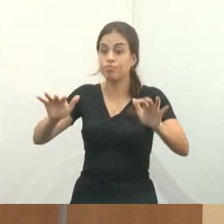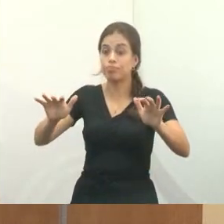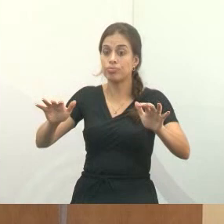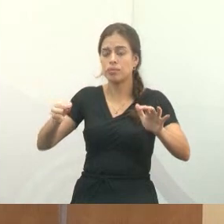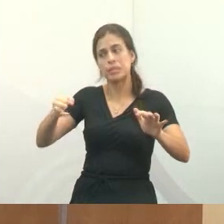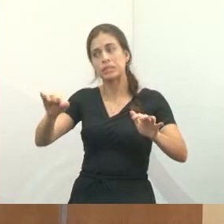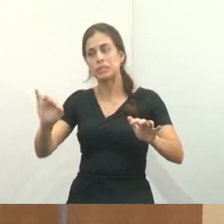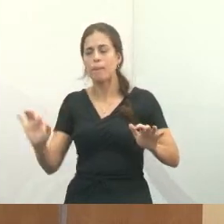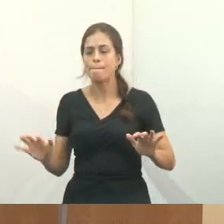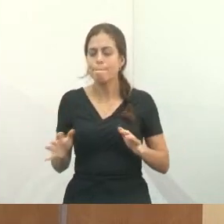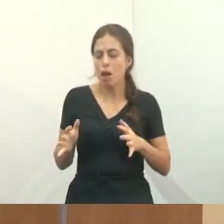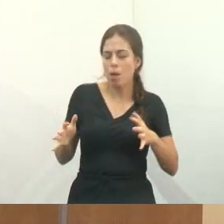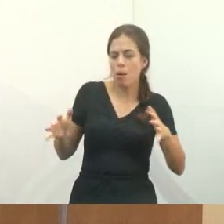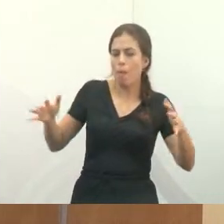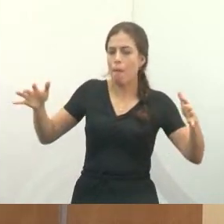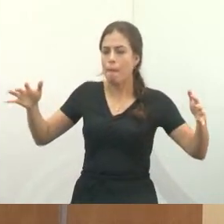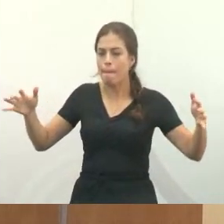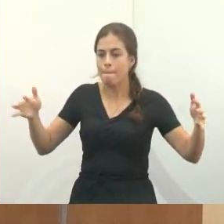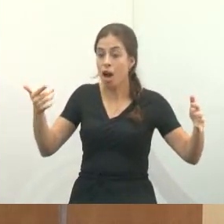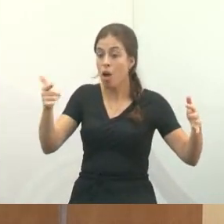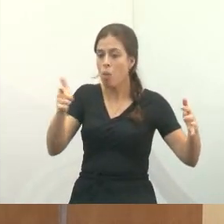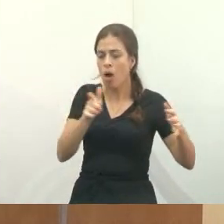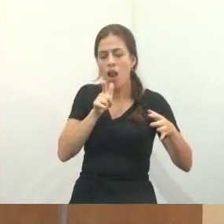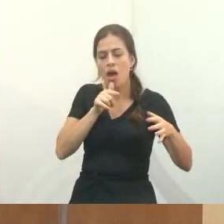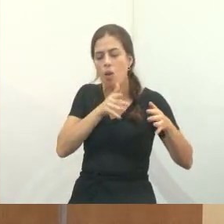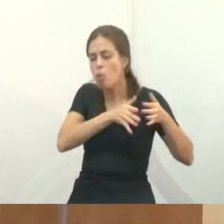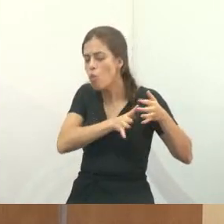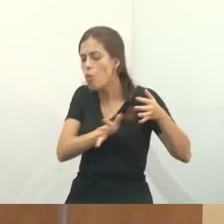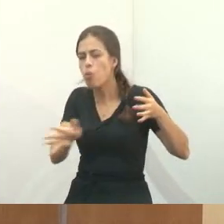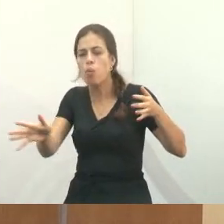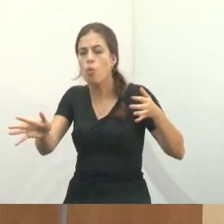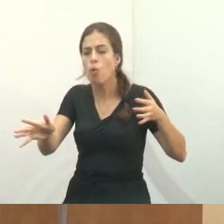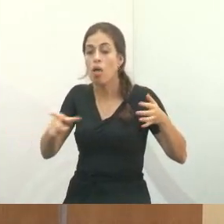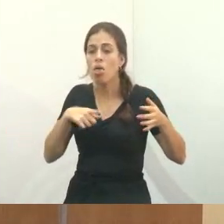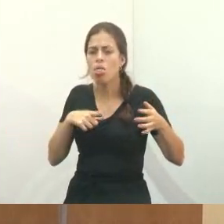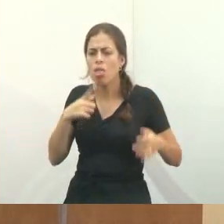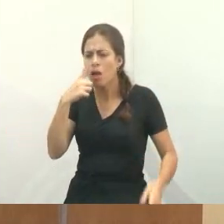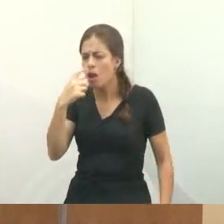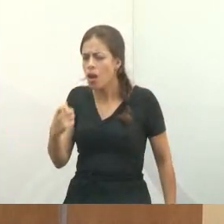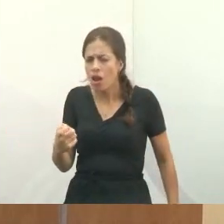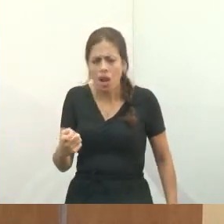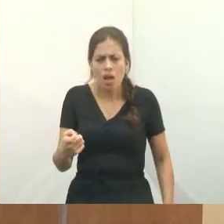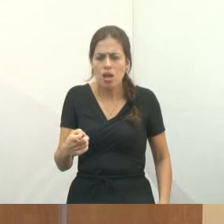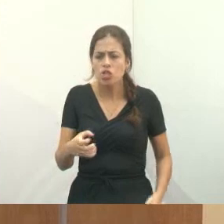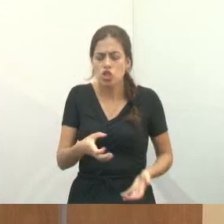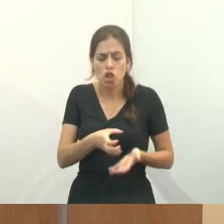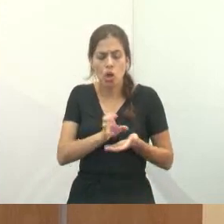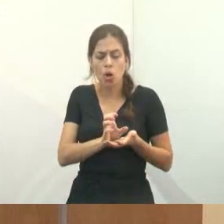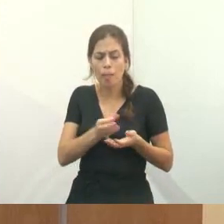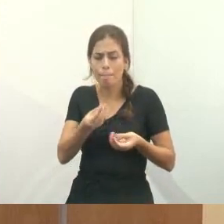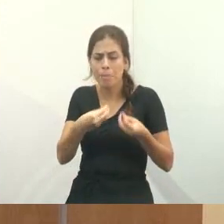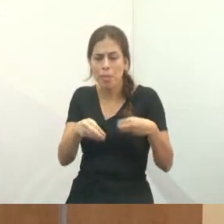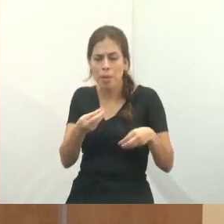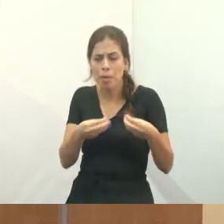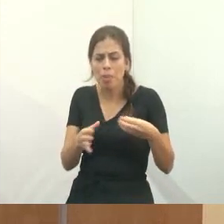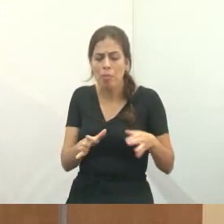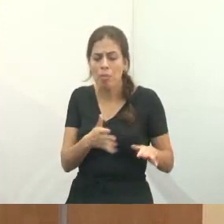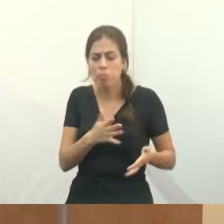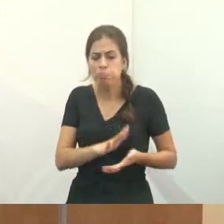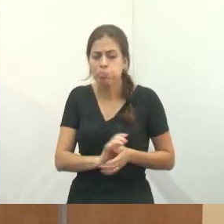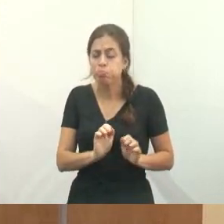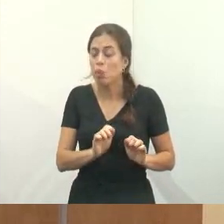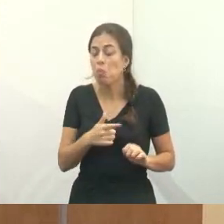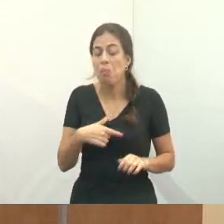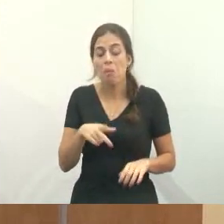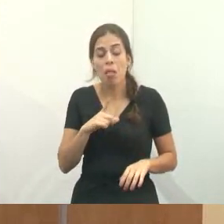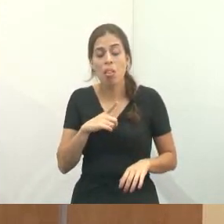aumentou é porque não está correndo a água. Tem lixo. Lá dentro tem copo descartável. Lá dentro tem lixo. Lá dentro está juntando água. Lá pode ser um criador da